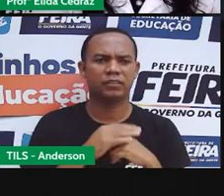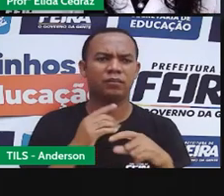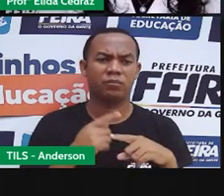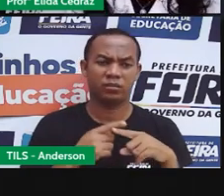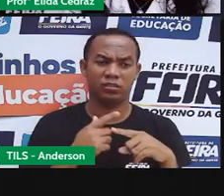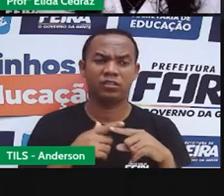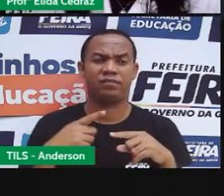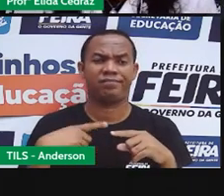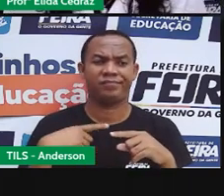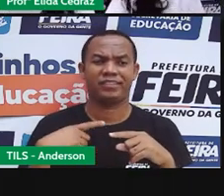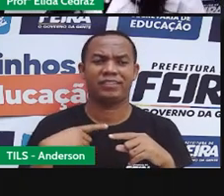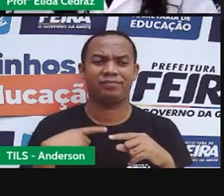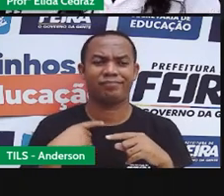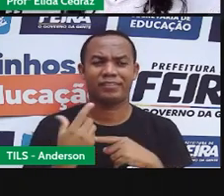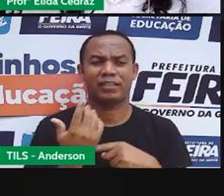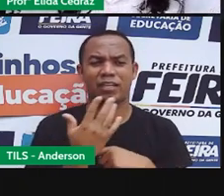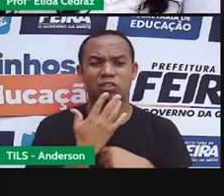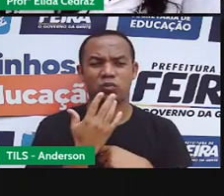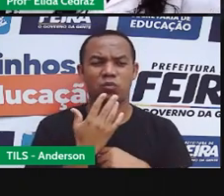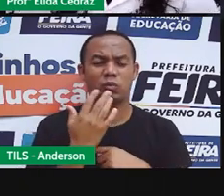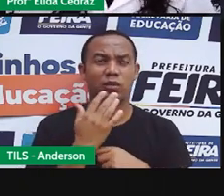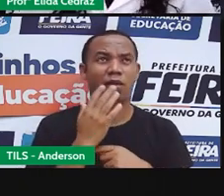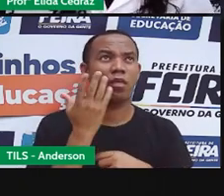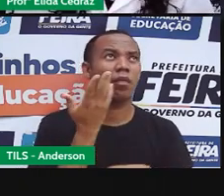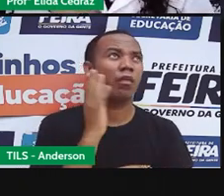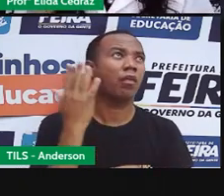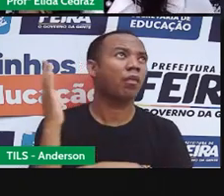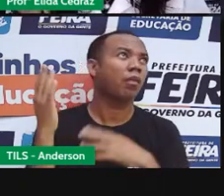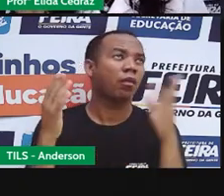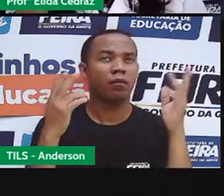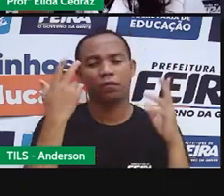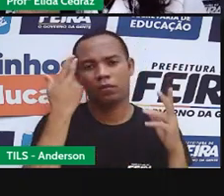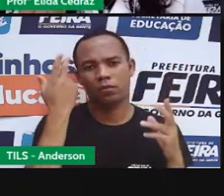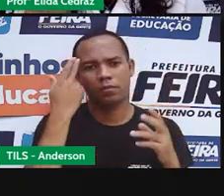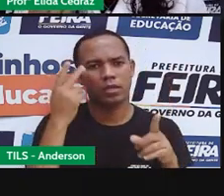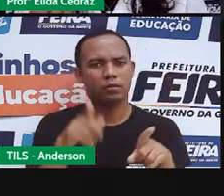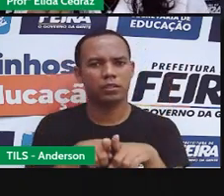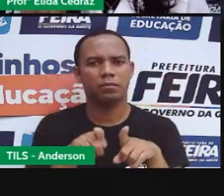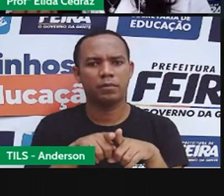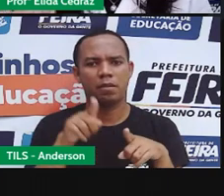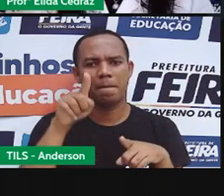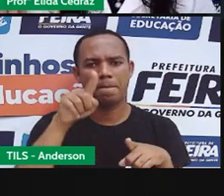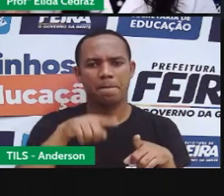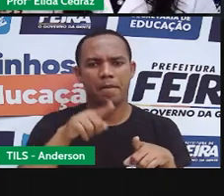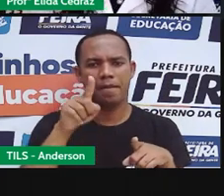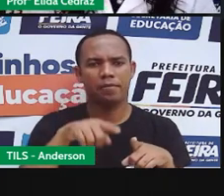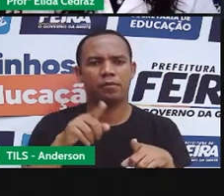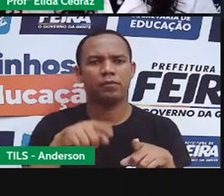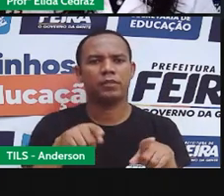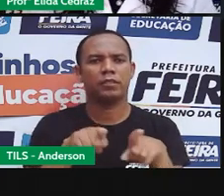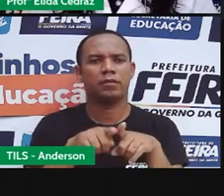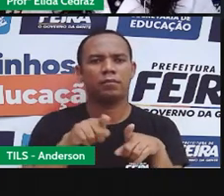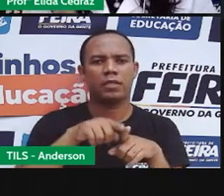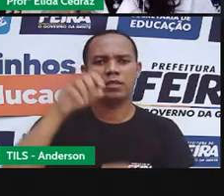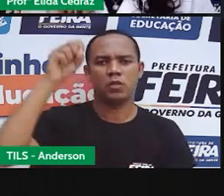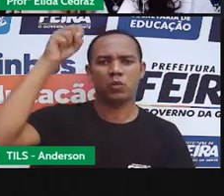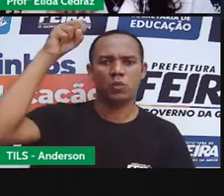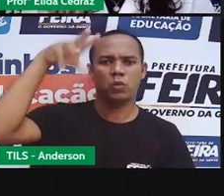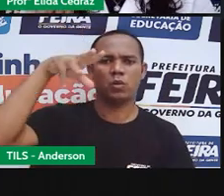porque tem a proteção natural, ela pode diminuir o fator do filtro solar.